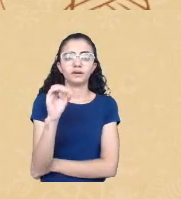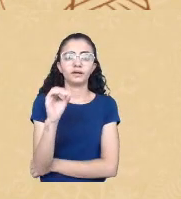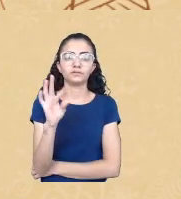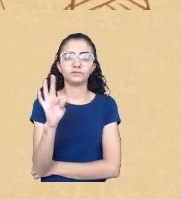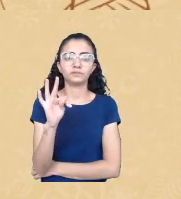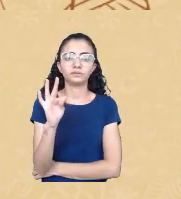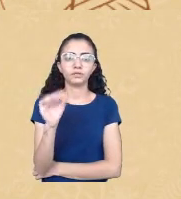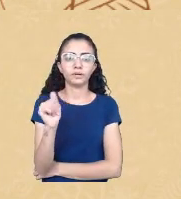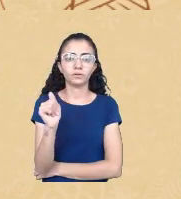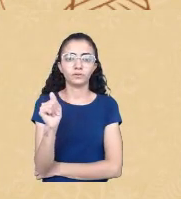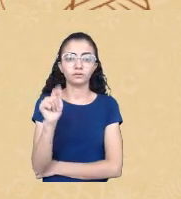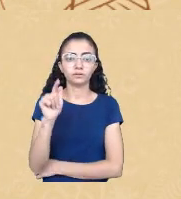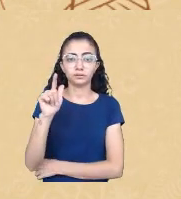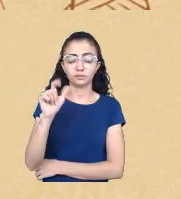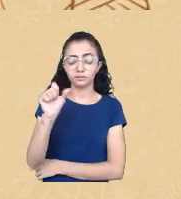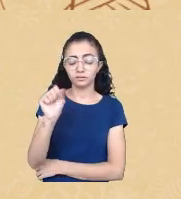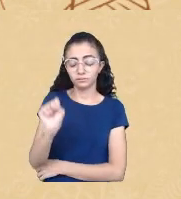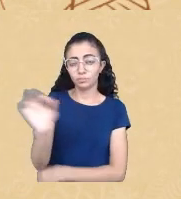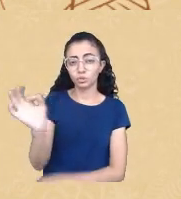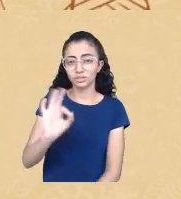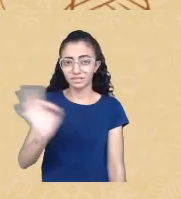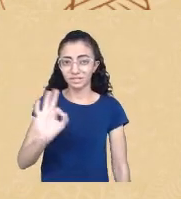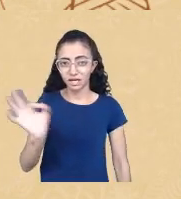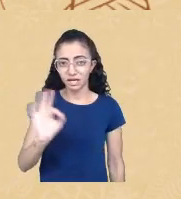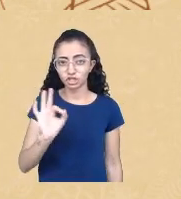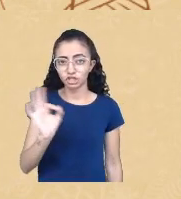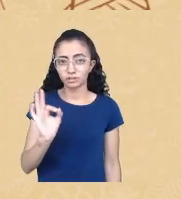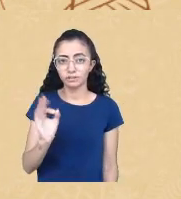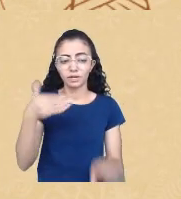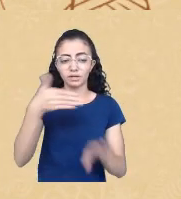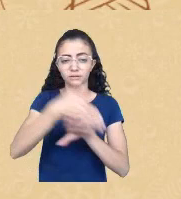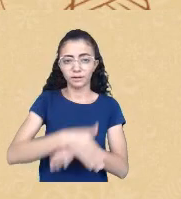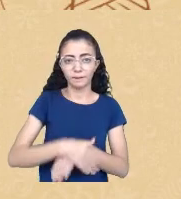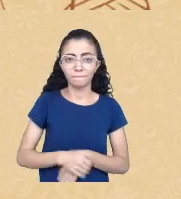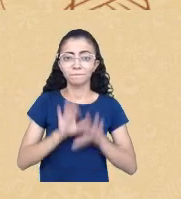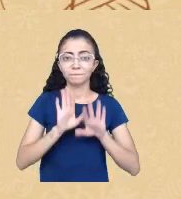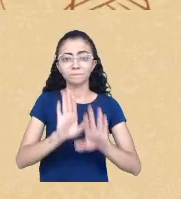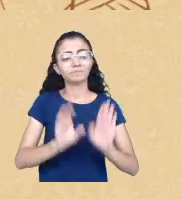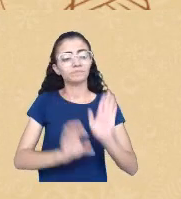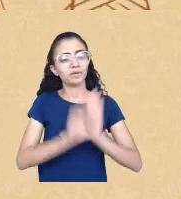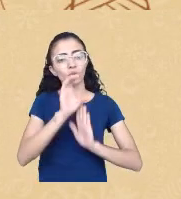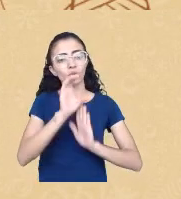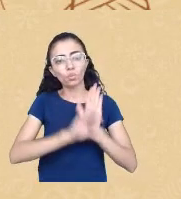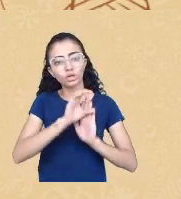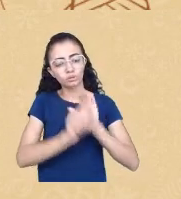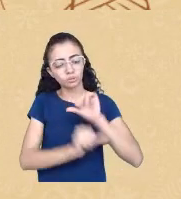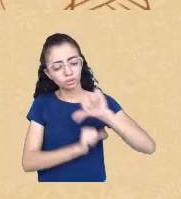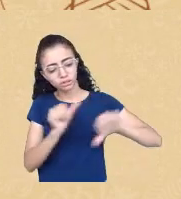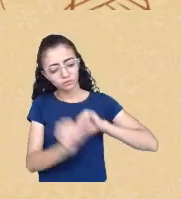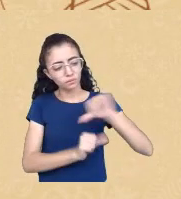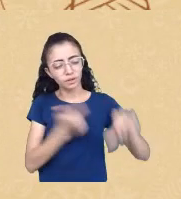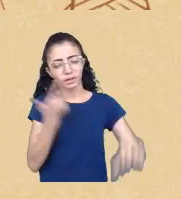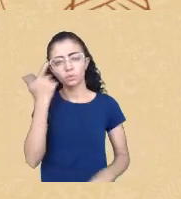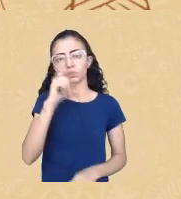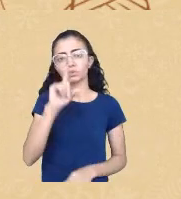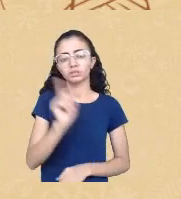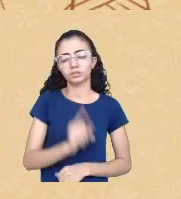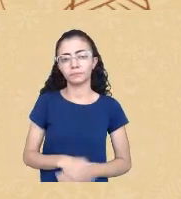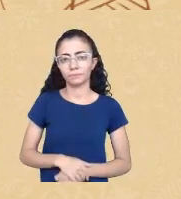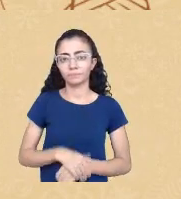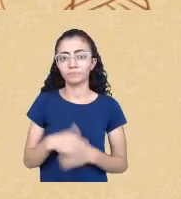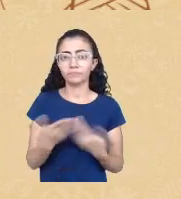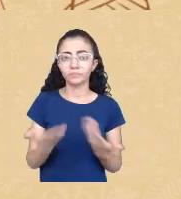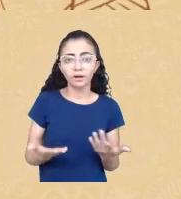mas nós não conseguimos mudar o currículo então as mentes que estão sendo formadas continuam sendo